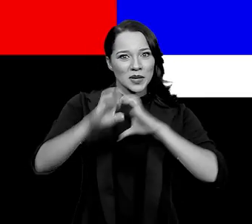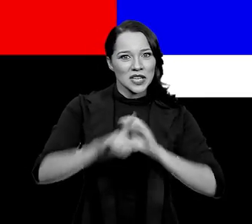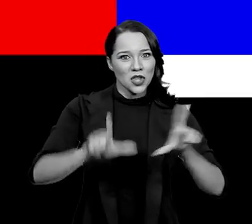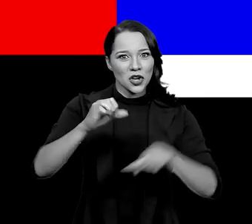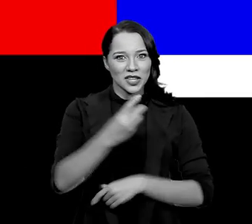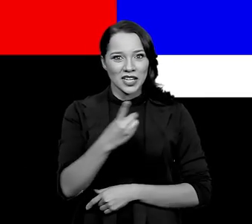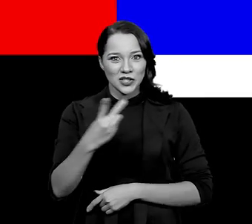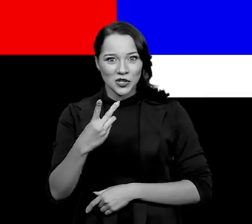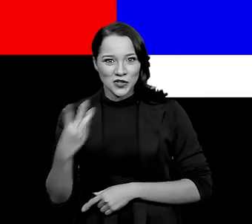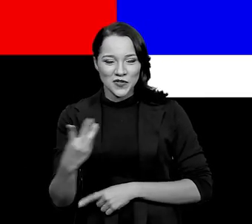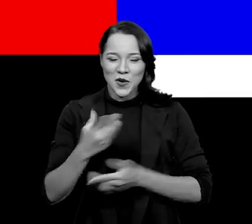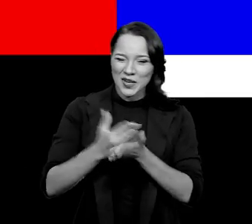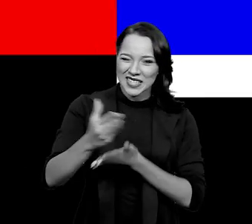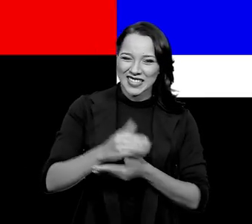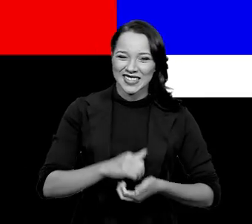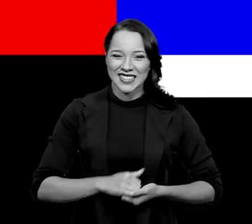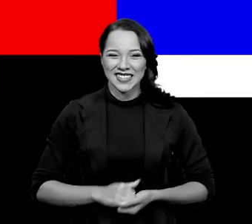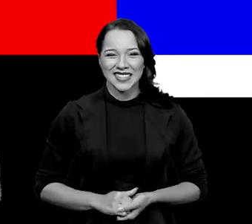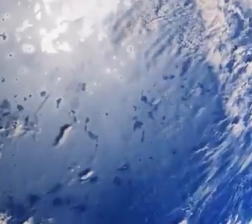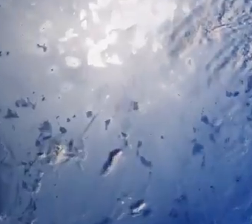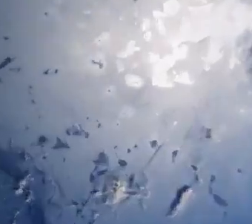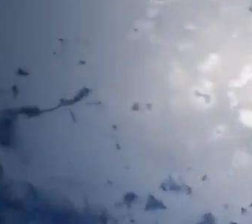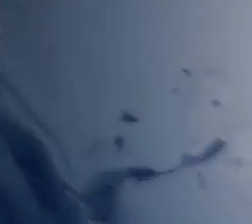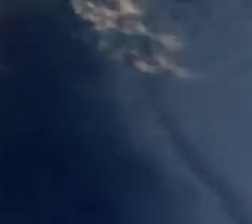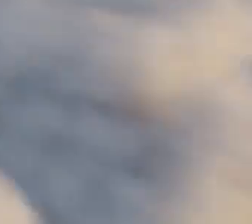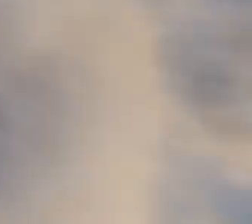EBC em Tóquio, 3, 2, 1, valendo!